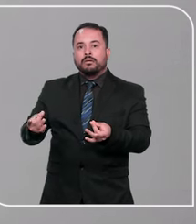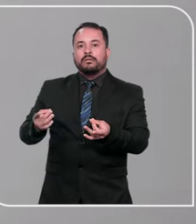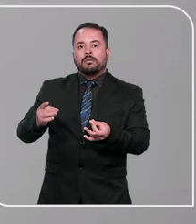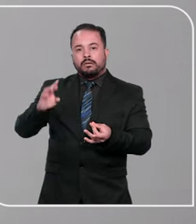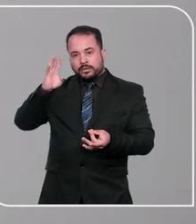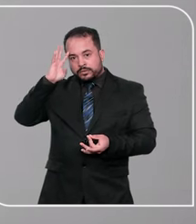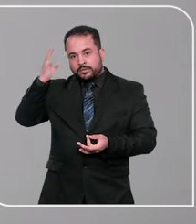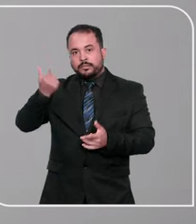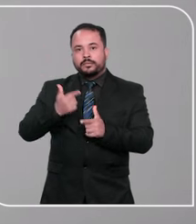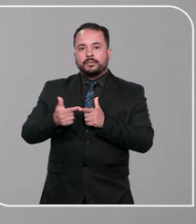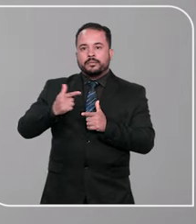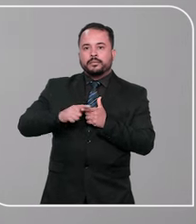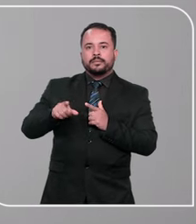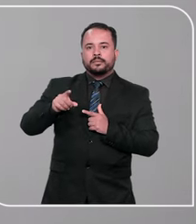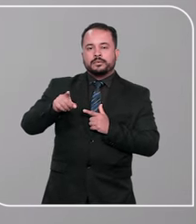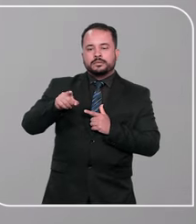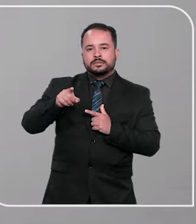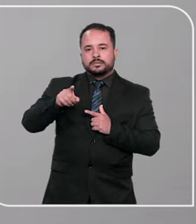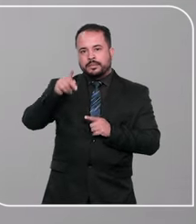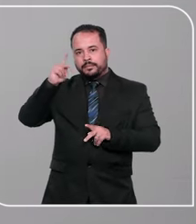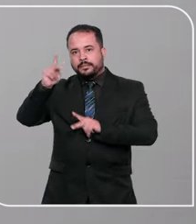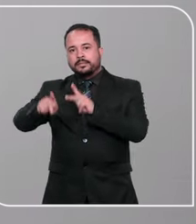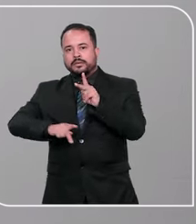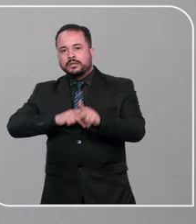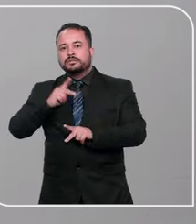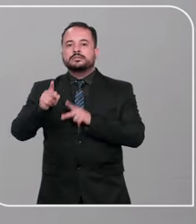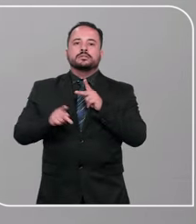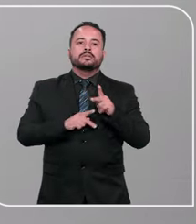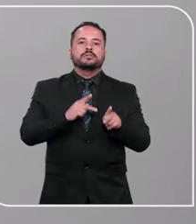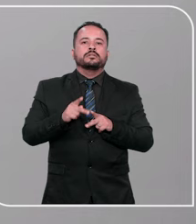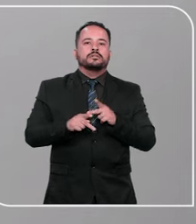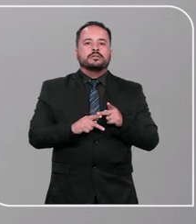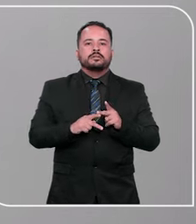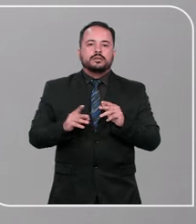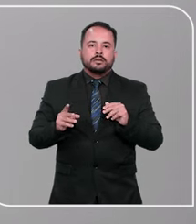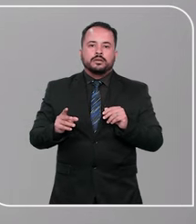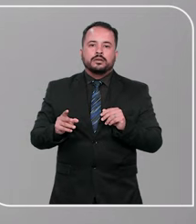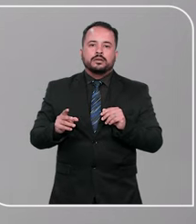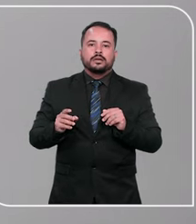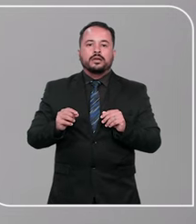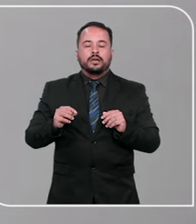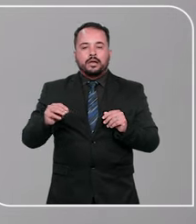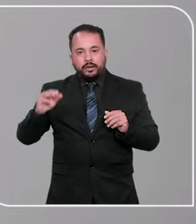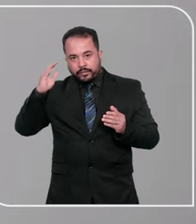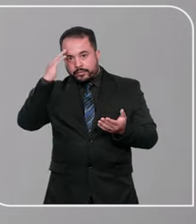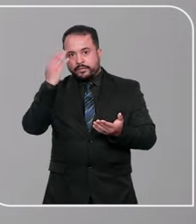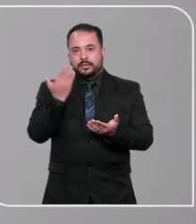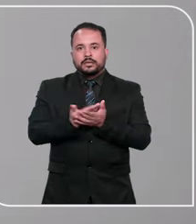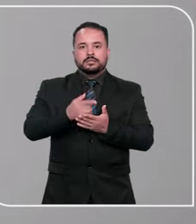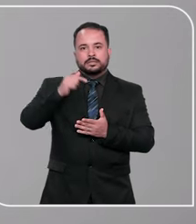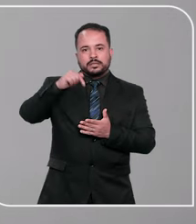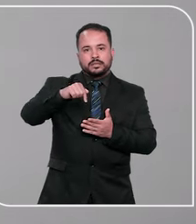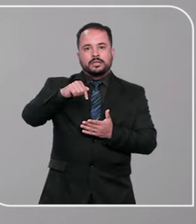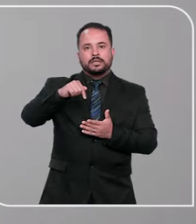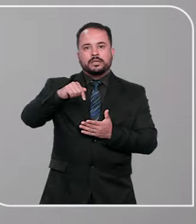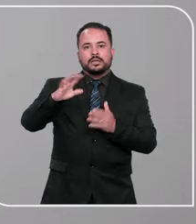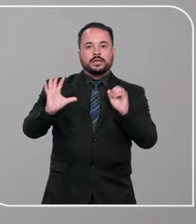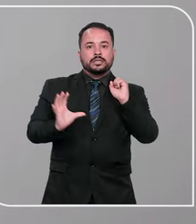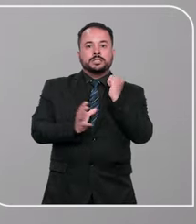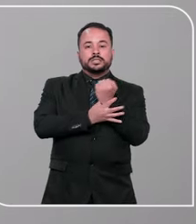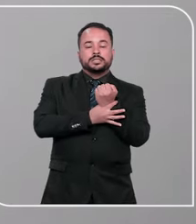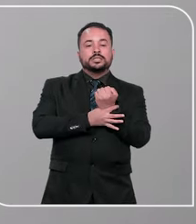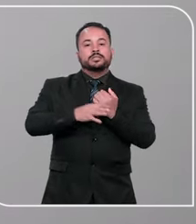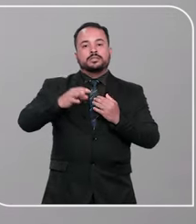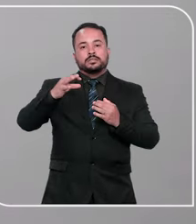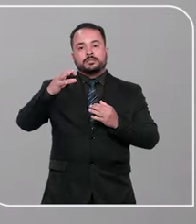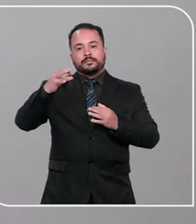cumpre sua função essencial de aproximar o judiciário da população reforçando a confiança no